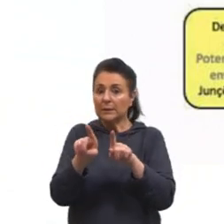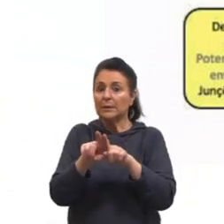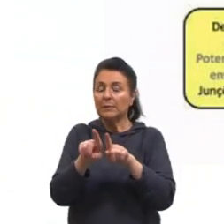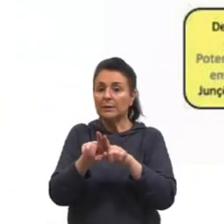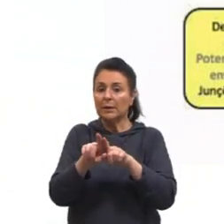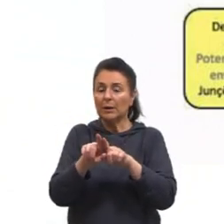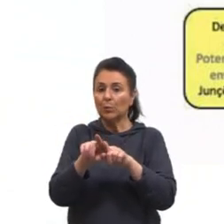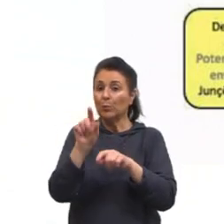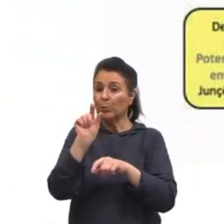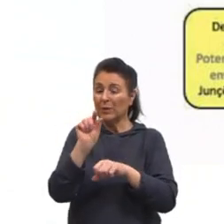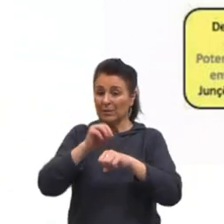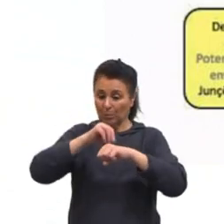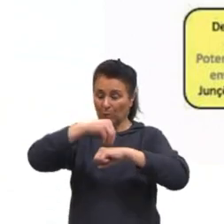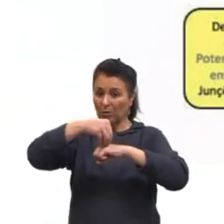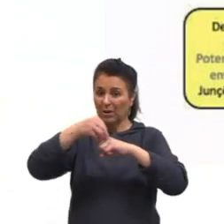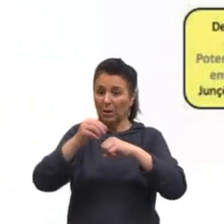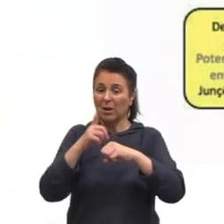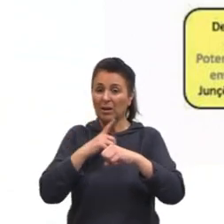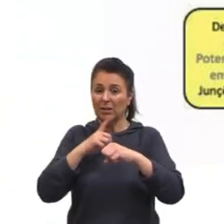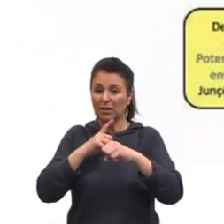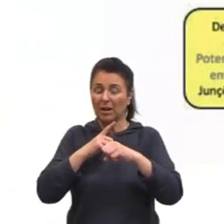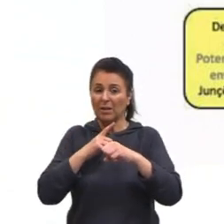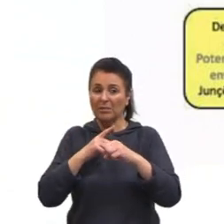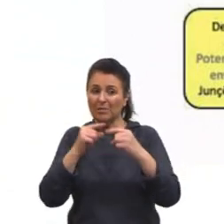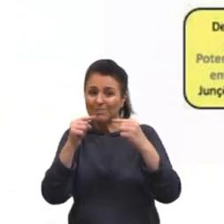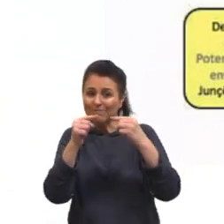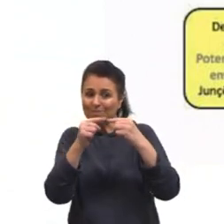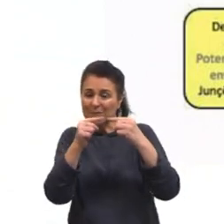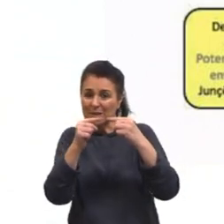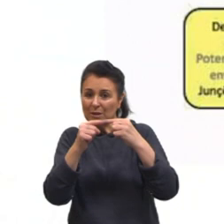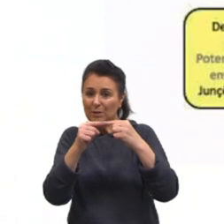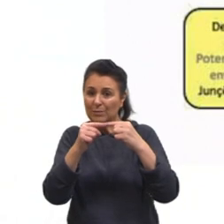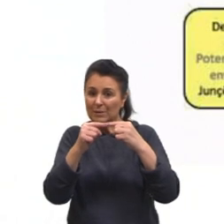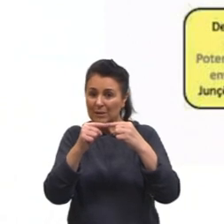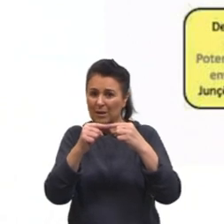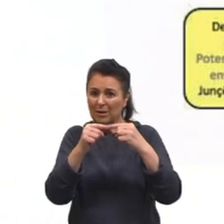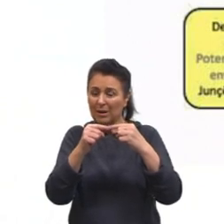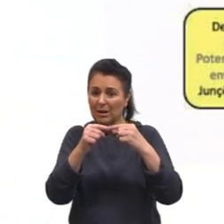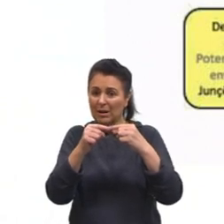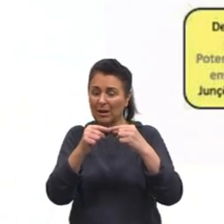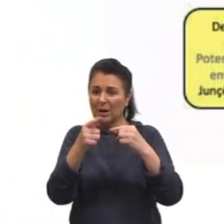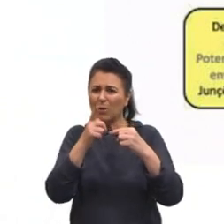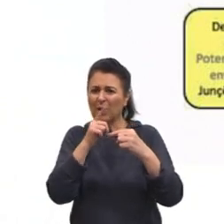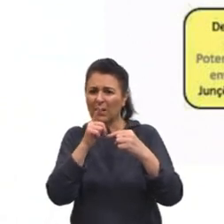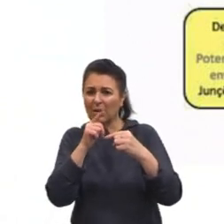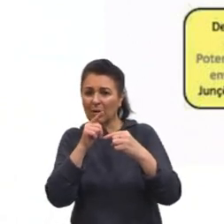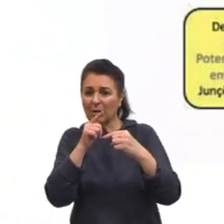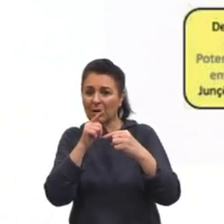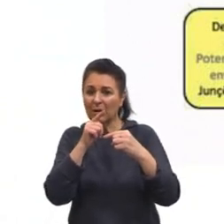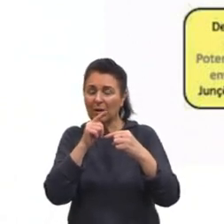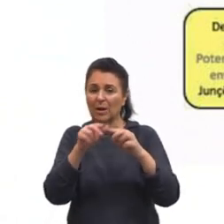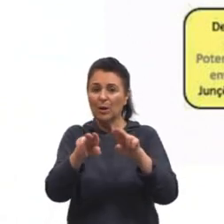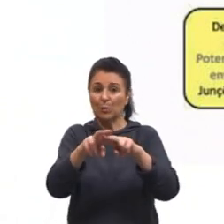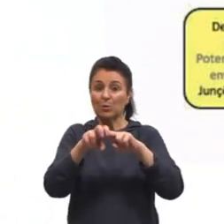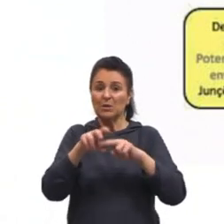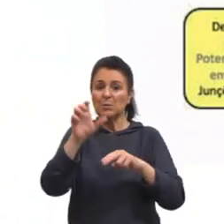parte que tem afinidade com a água e a outra parte não. Então, isso se chama anfipática.